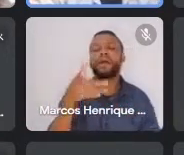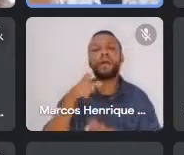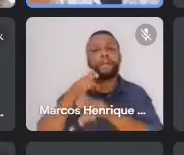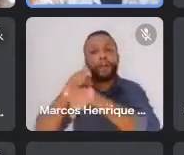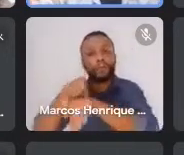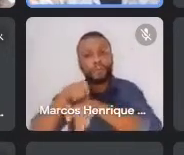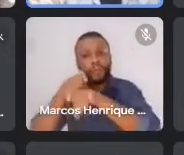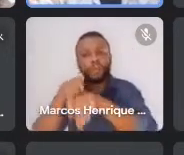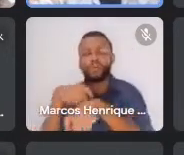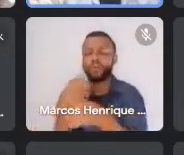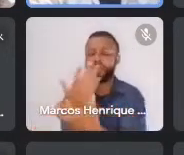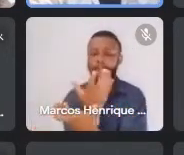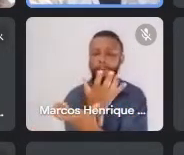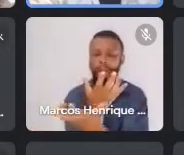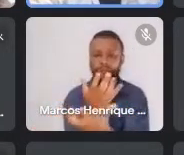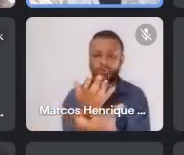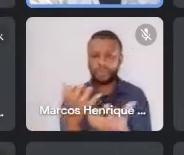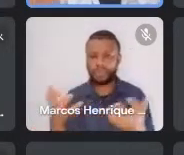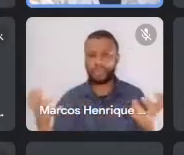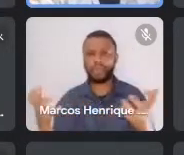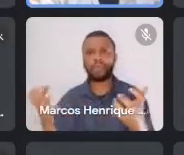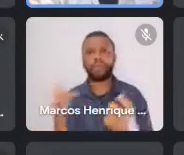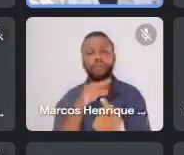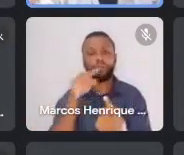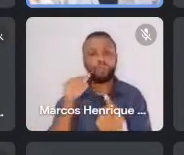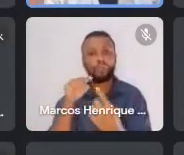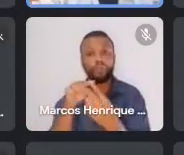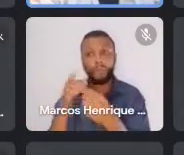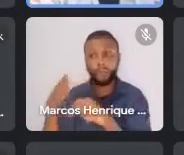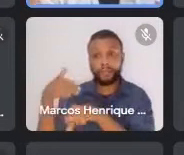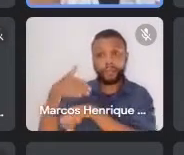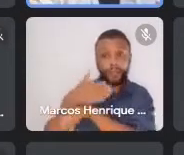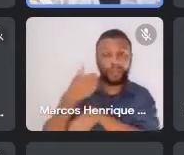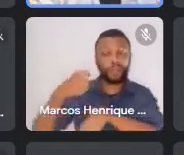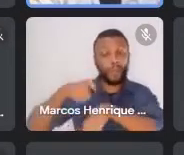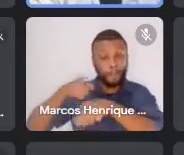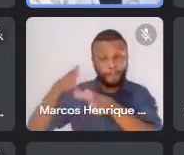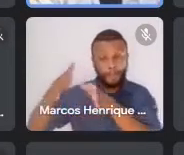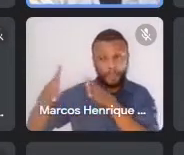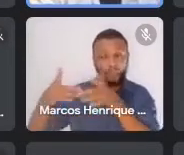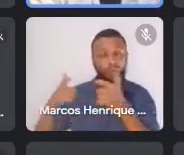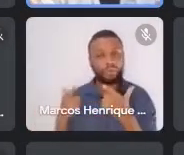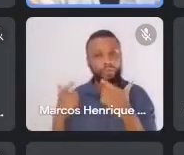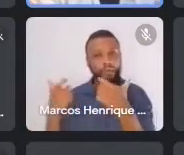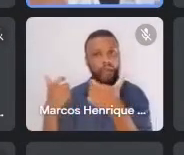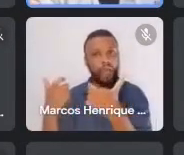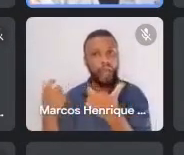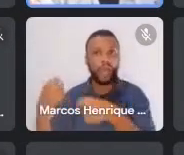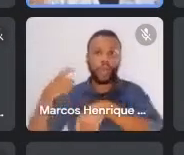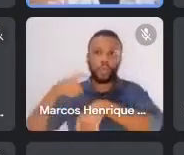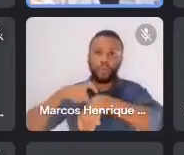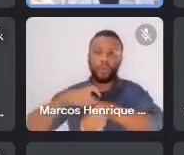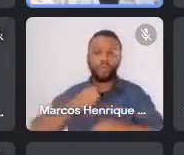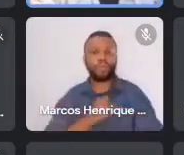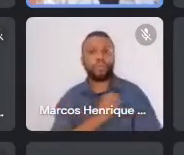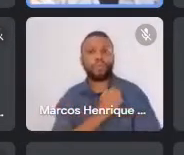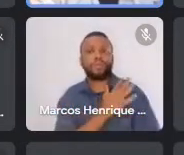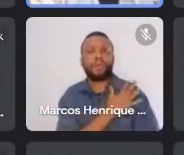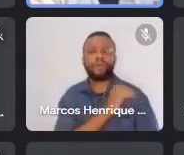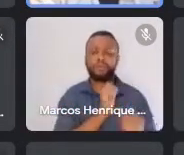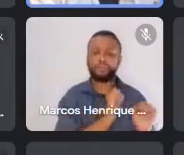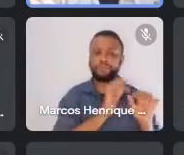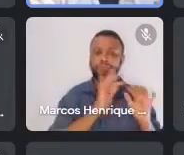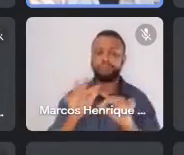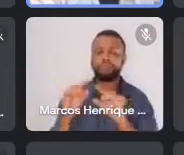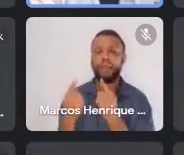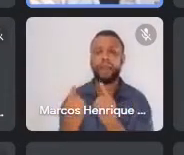enfim, para participar já num período de guerra, né? Quando o exército já vai lá para atacar o